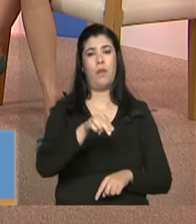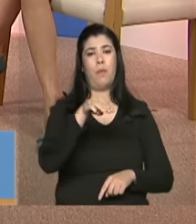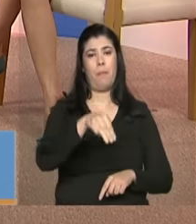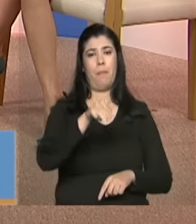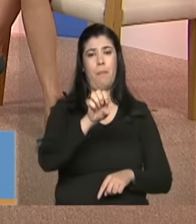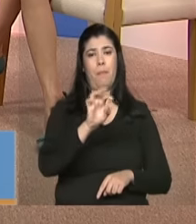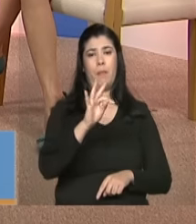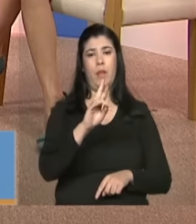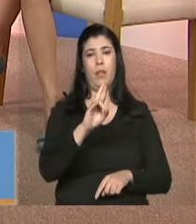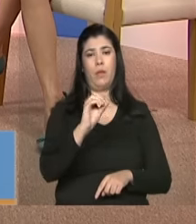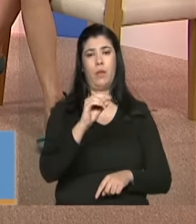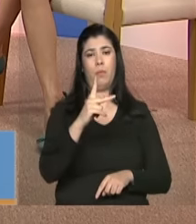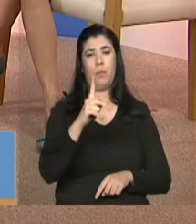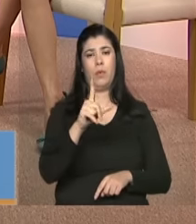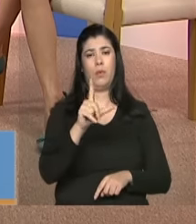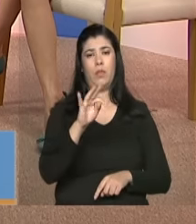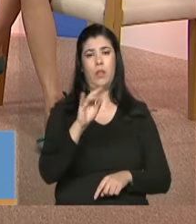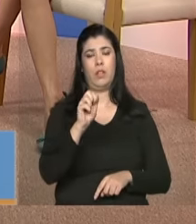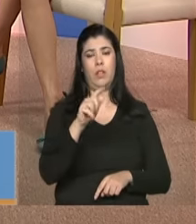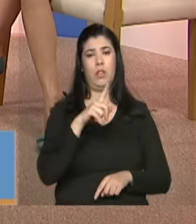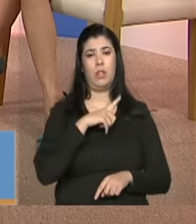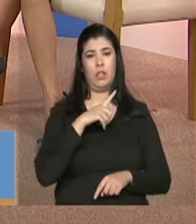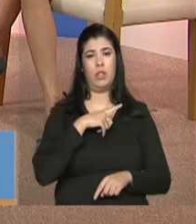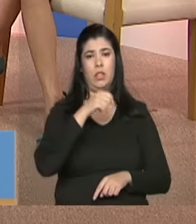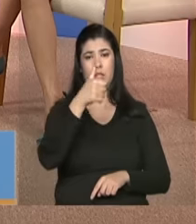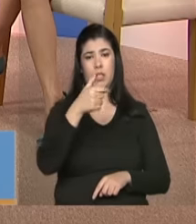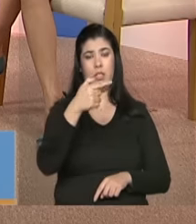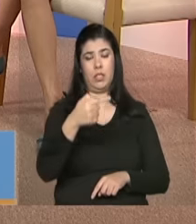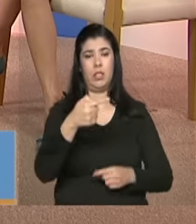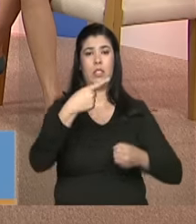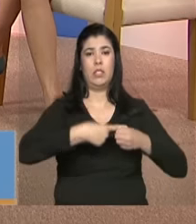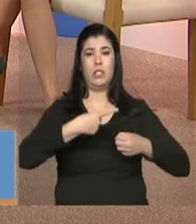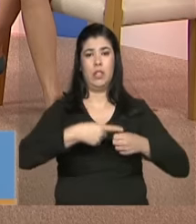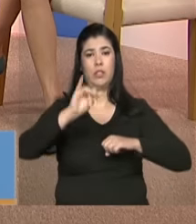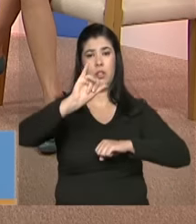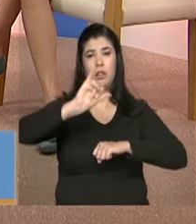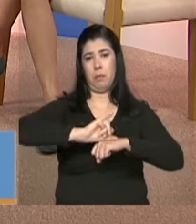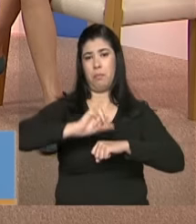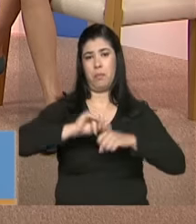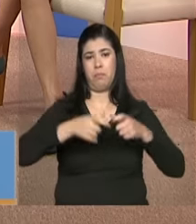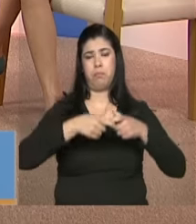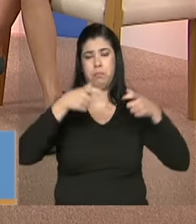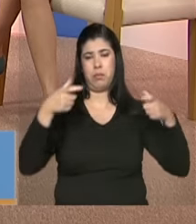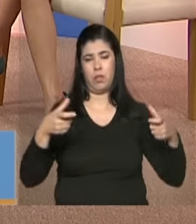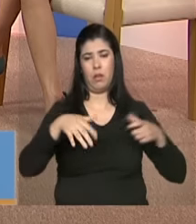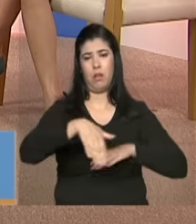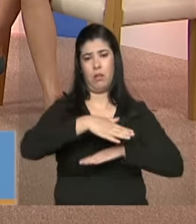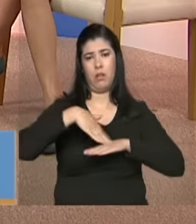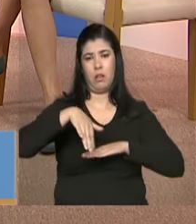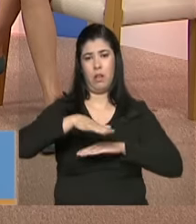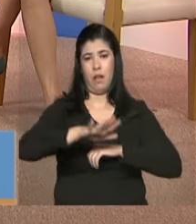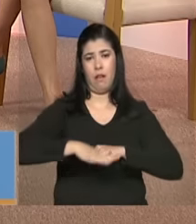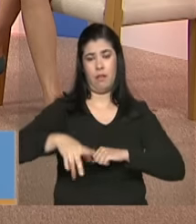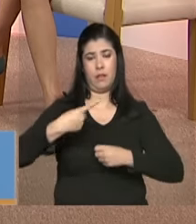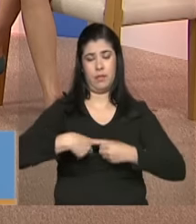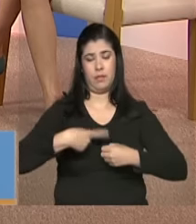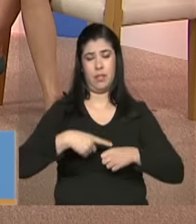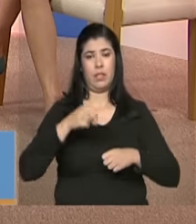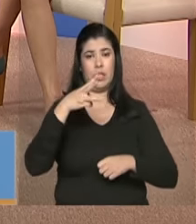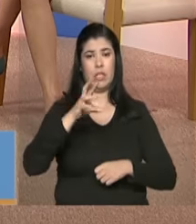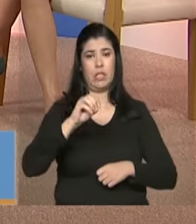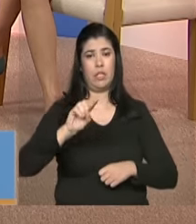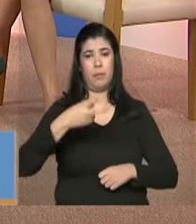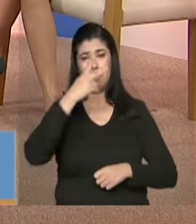nós temos 17 metrópoles que tem a maior concentração dessas pessoas quase 30 mil pessoas nas